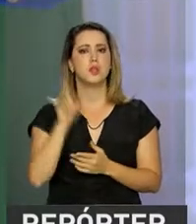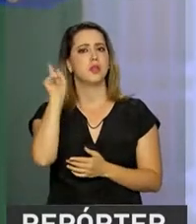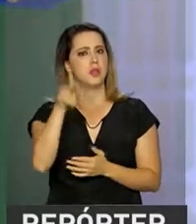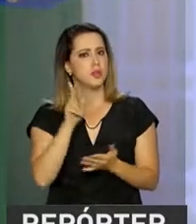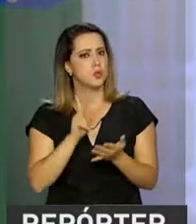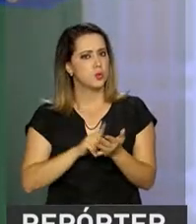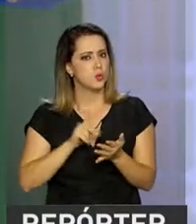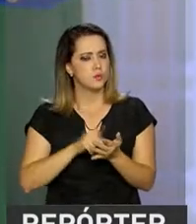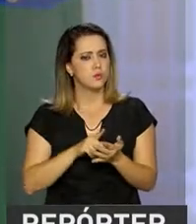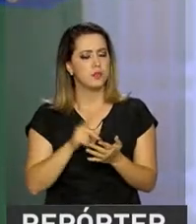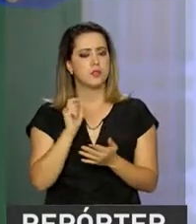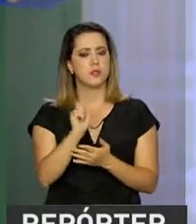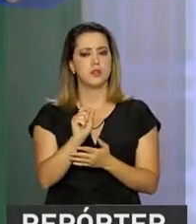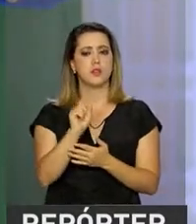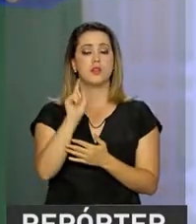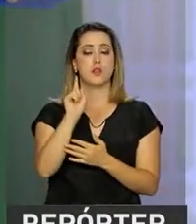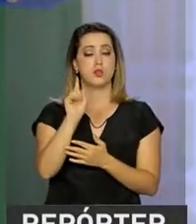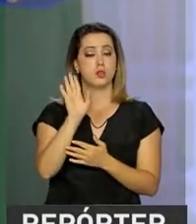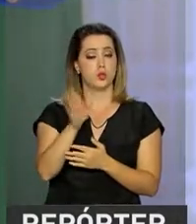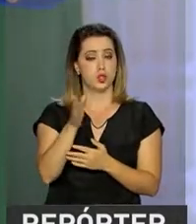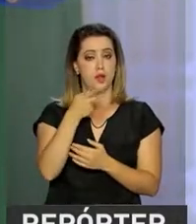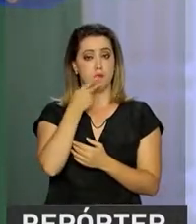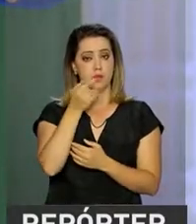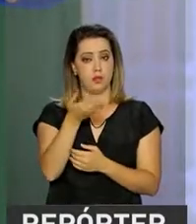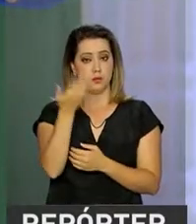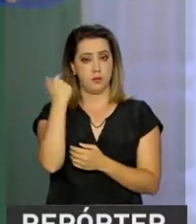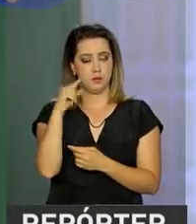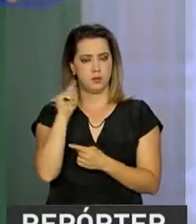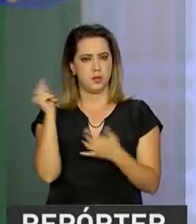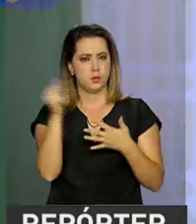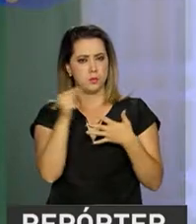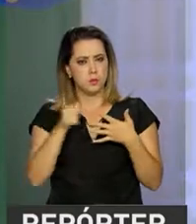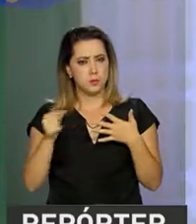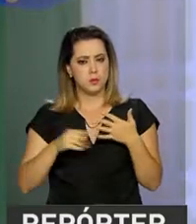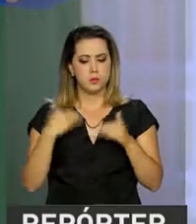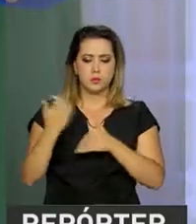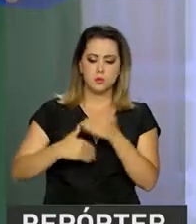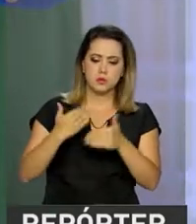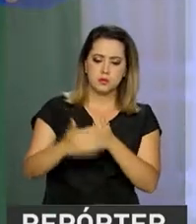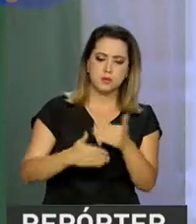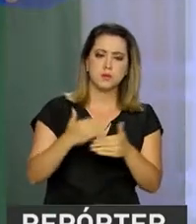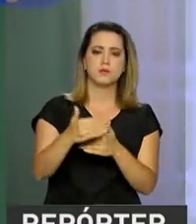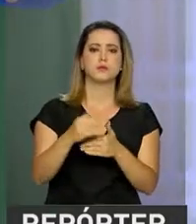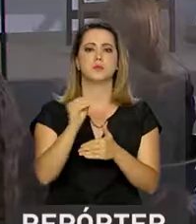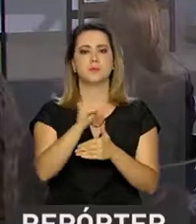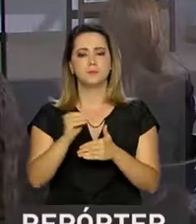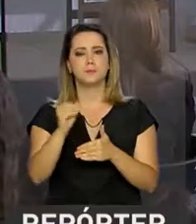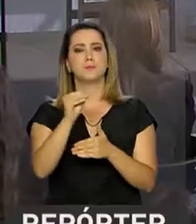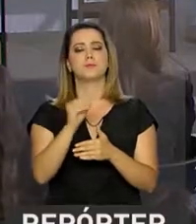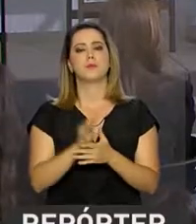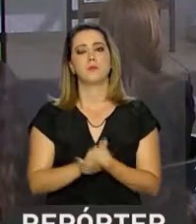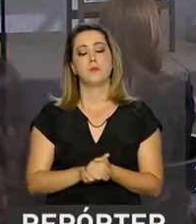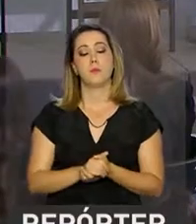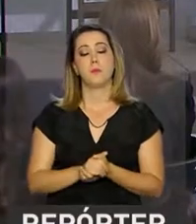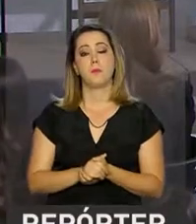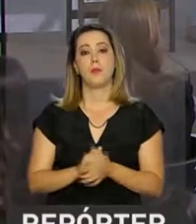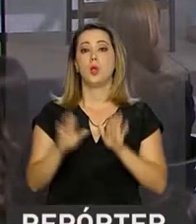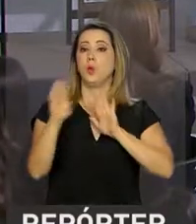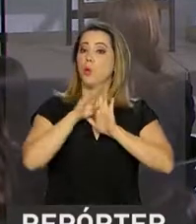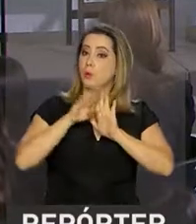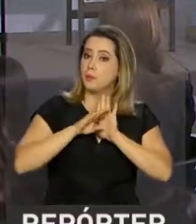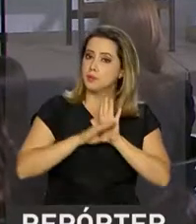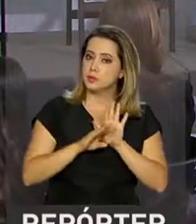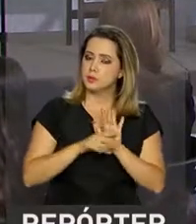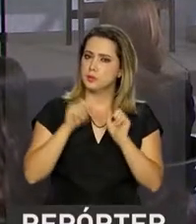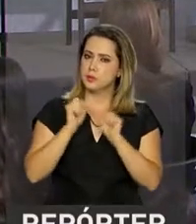verdade, é a realização, como foi dito aqui, dos objetivos do desenvolvimento sustentável. O programa vai possibilitar o